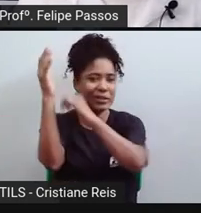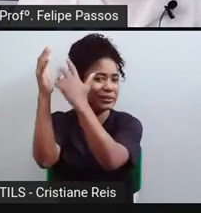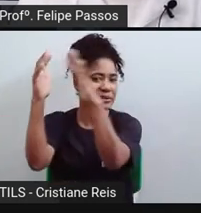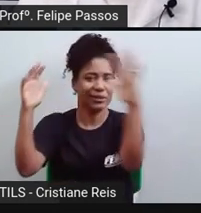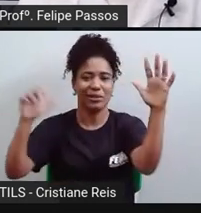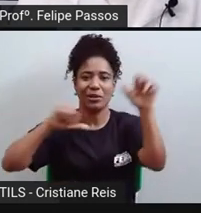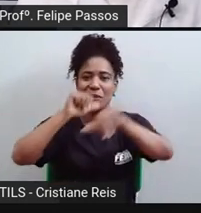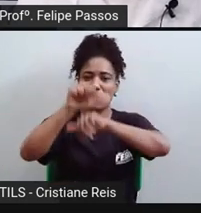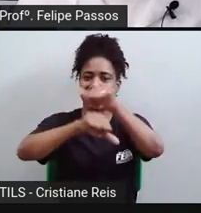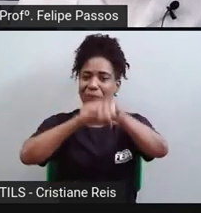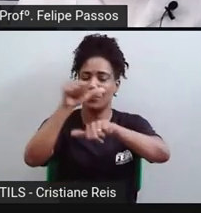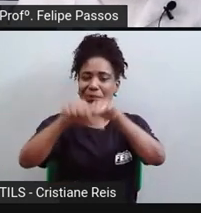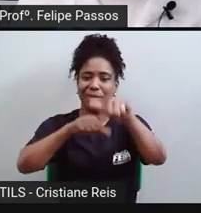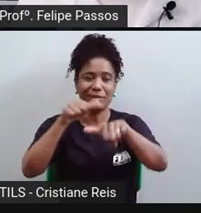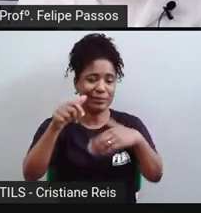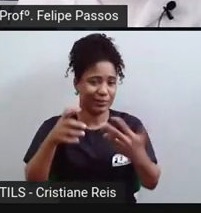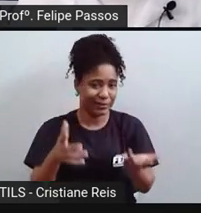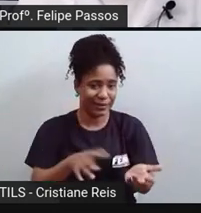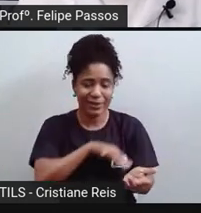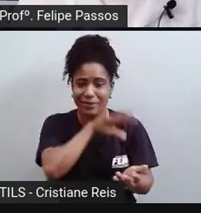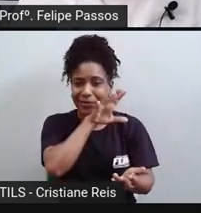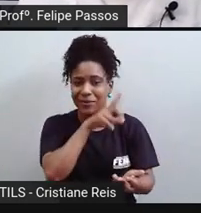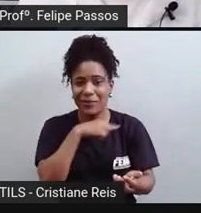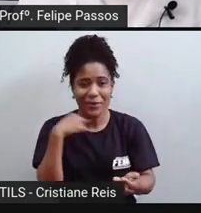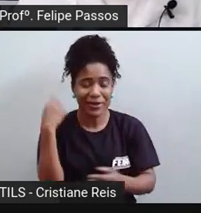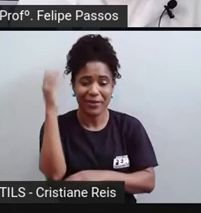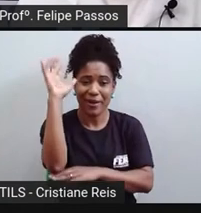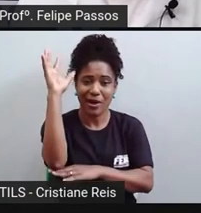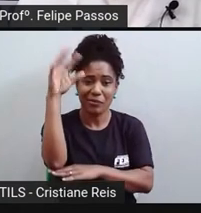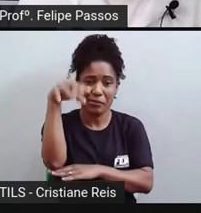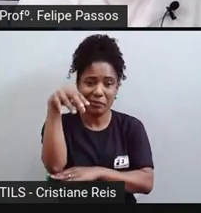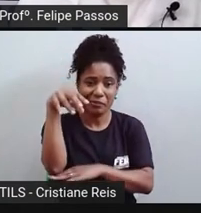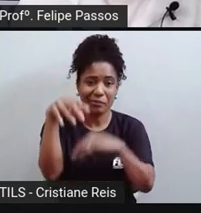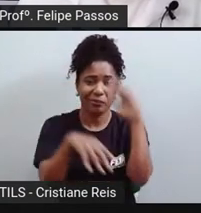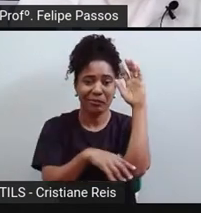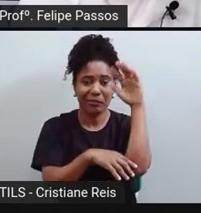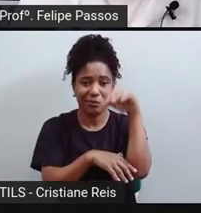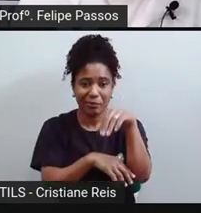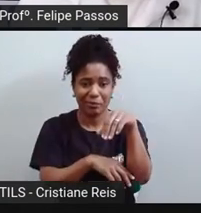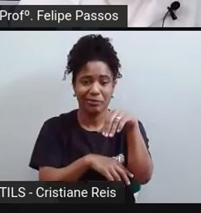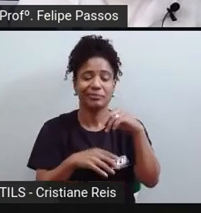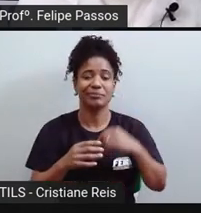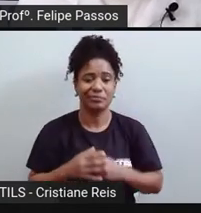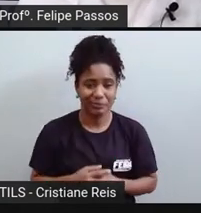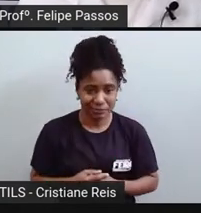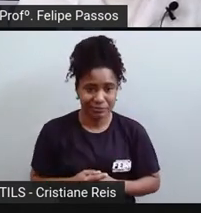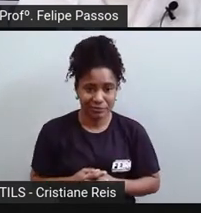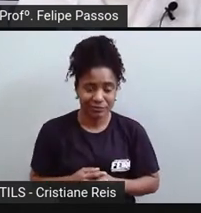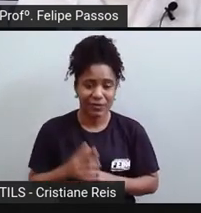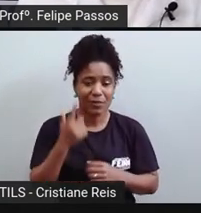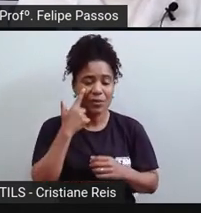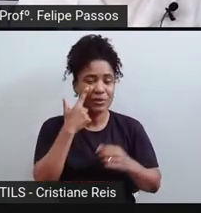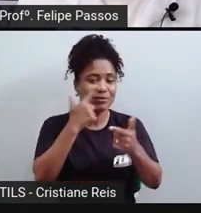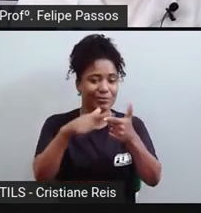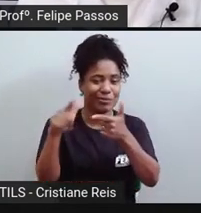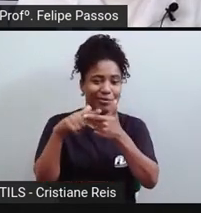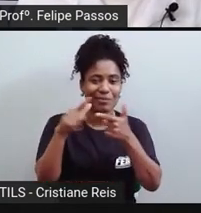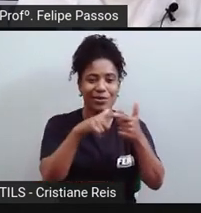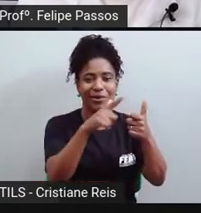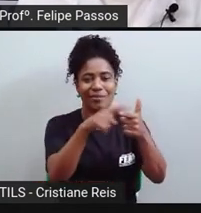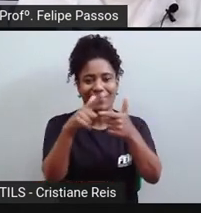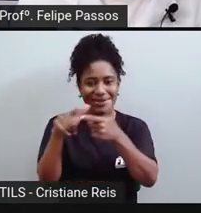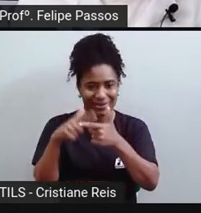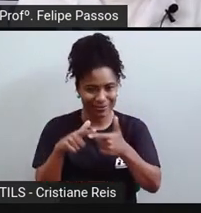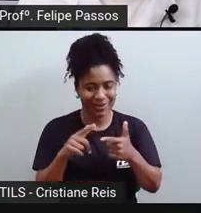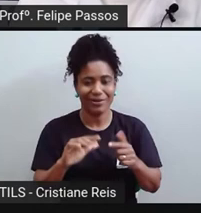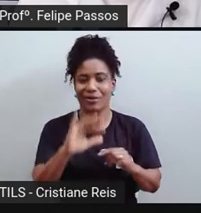animais vão morrer, muitas árvores vão morrer. Certo? Então, essa é uma consequência direta da implantação de